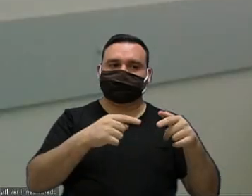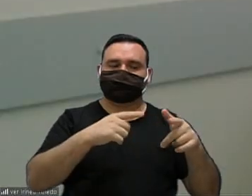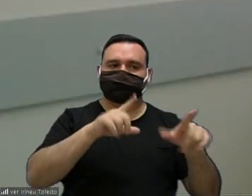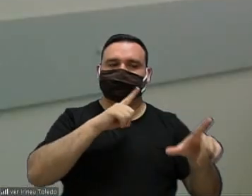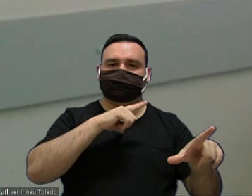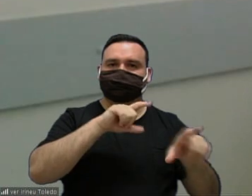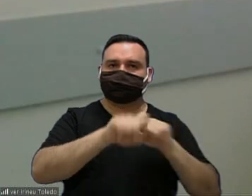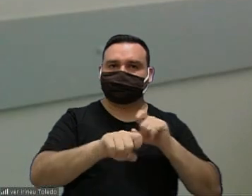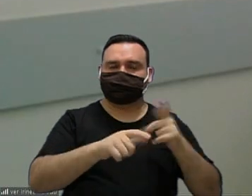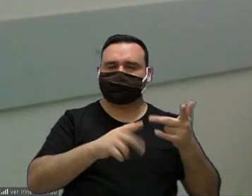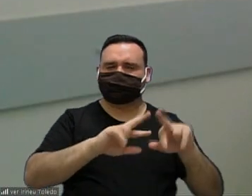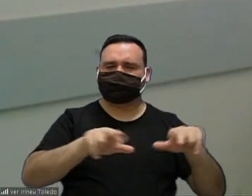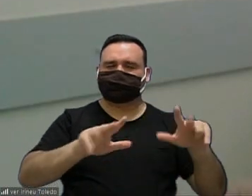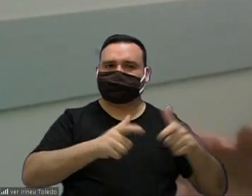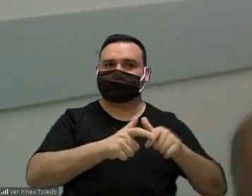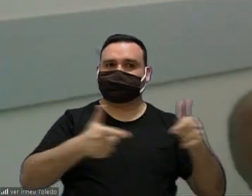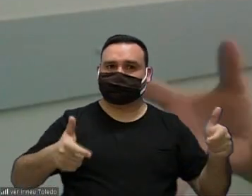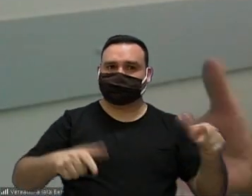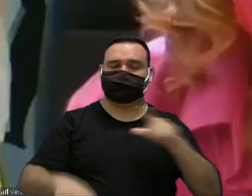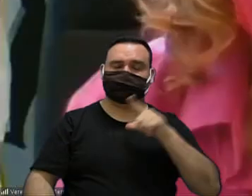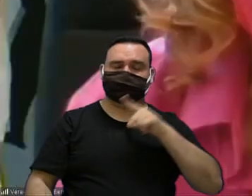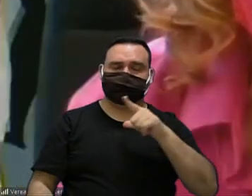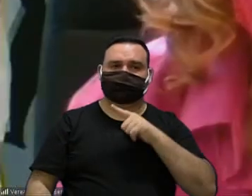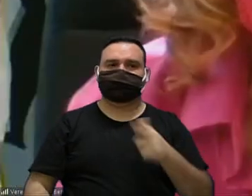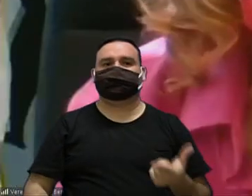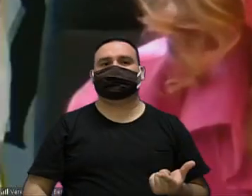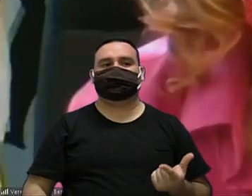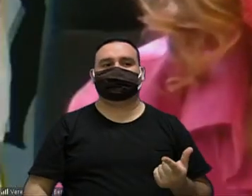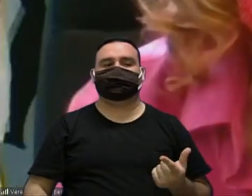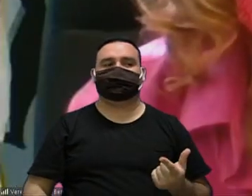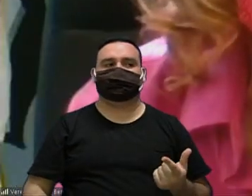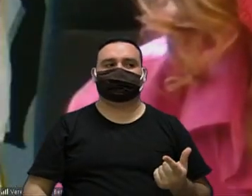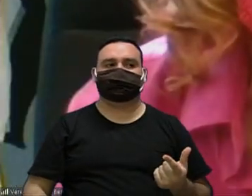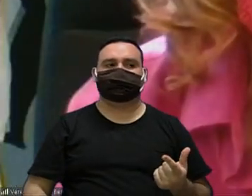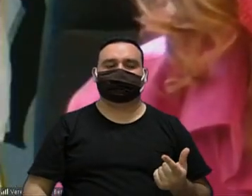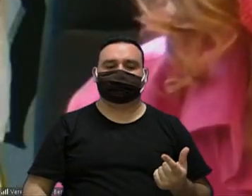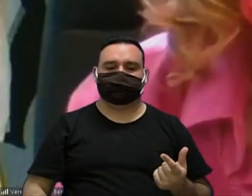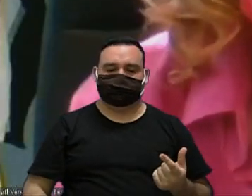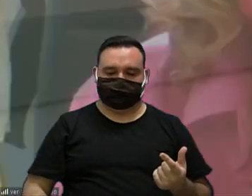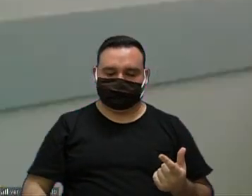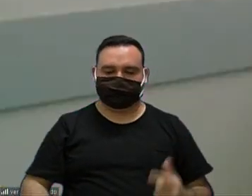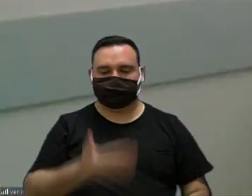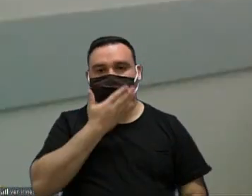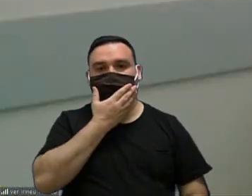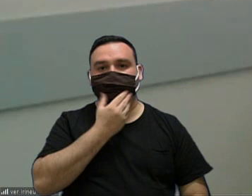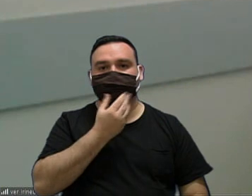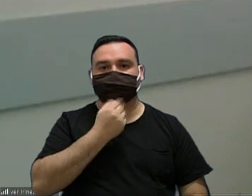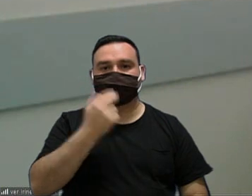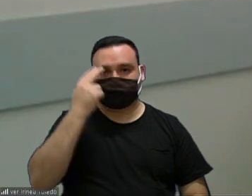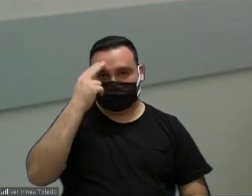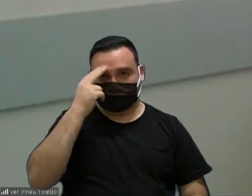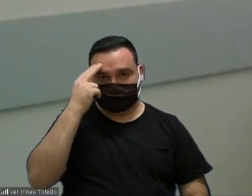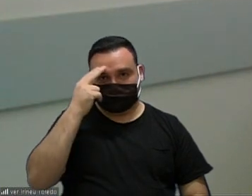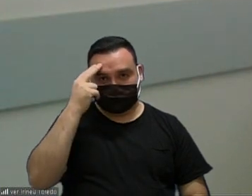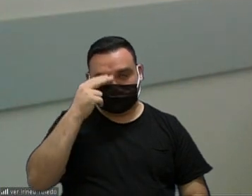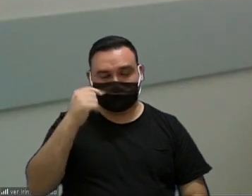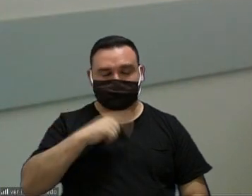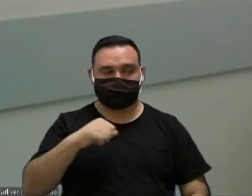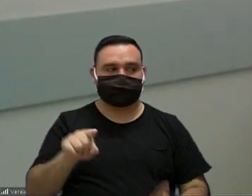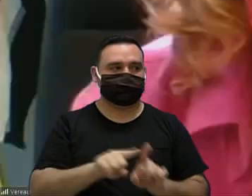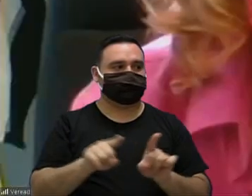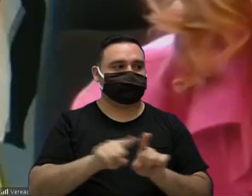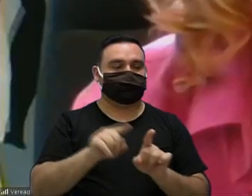tem aumentado muito e está com o negócio por favor eu tento voltar aqui